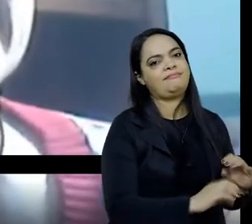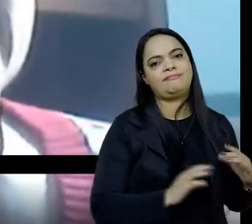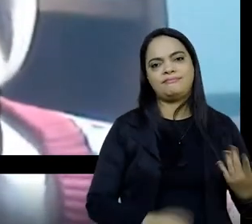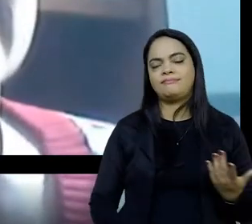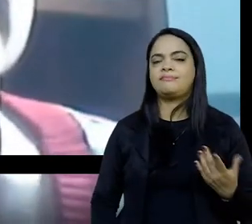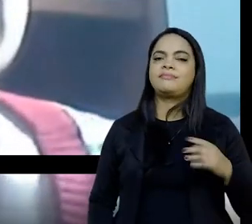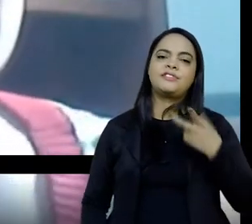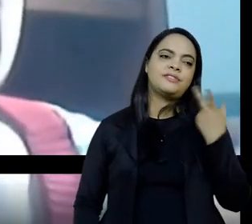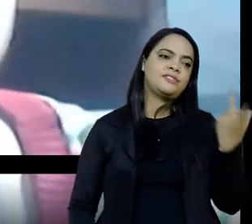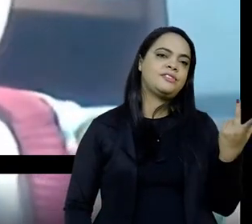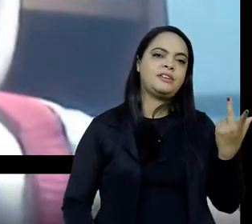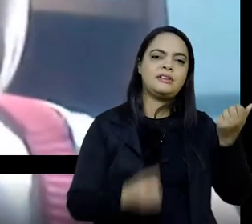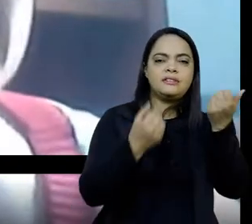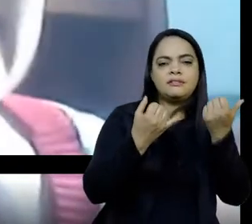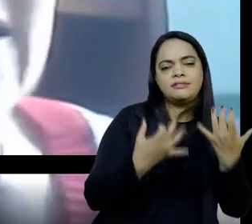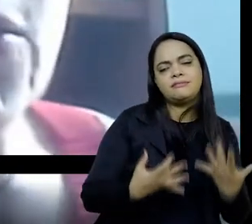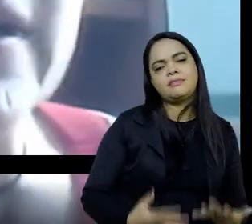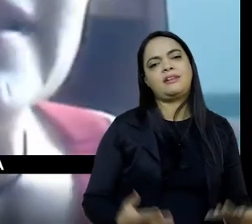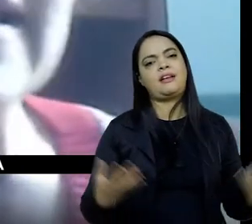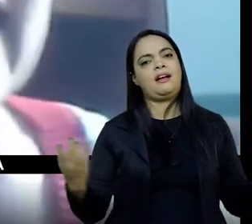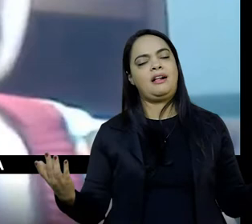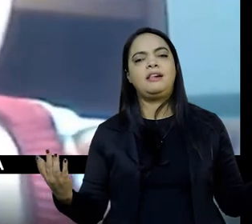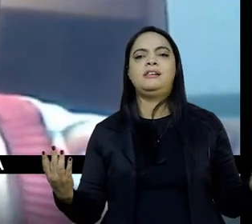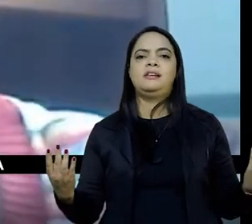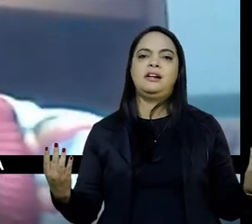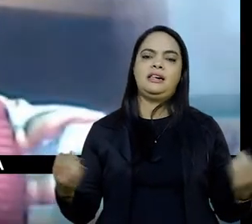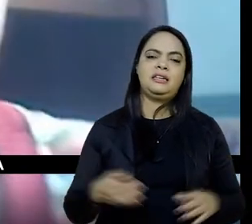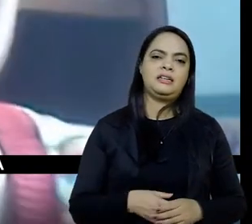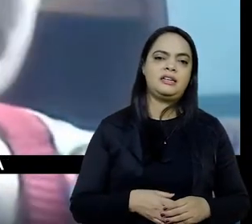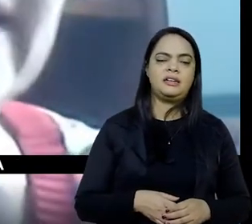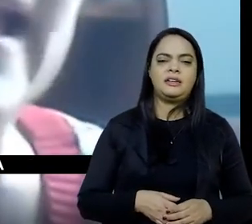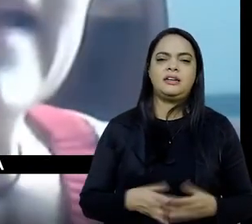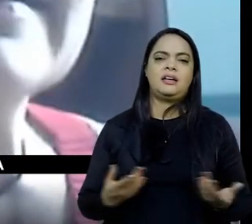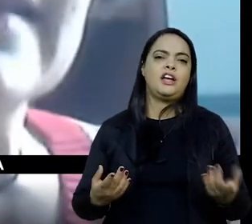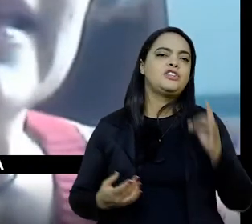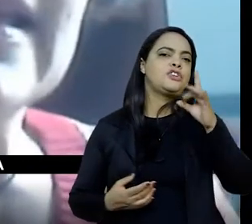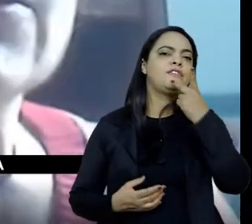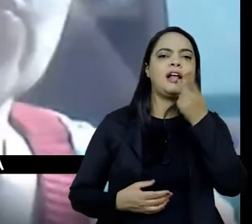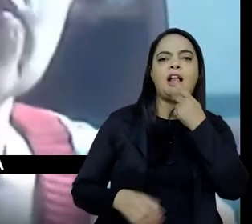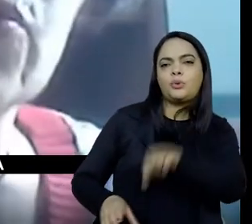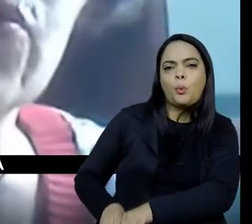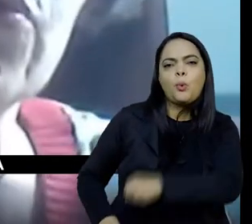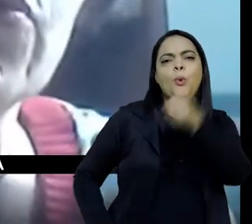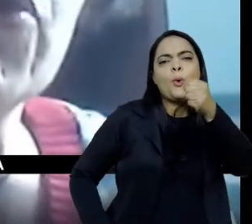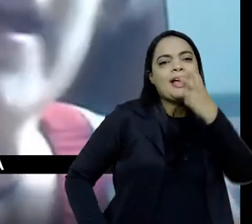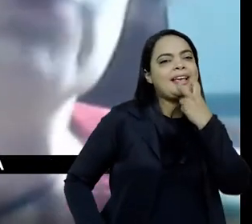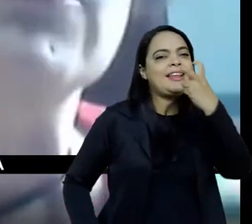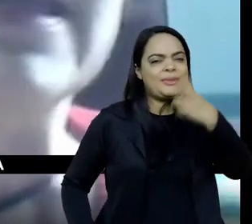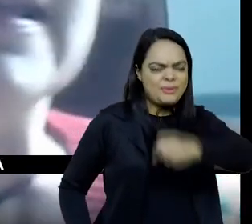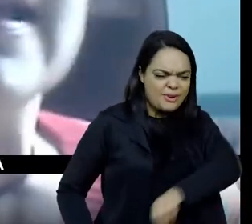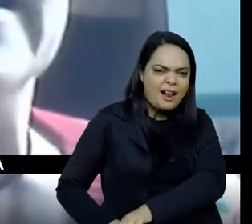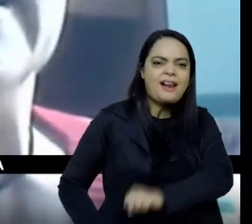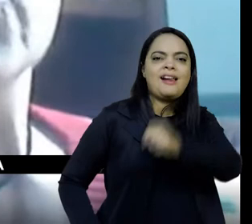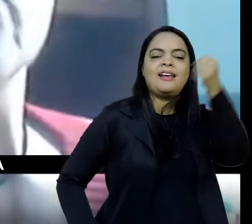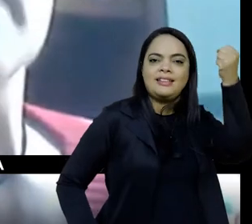independência, vá para além dessa coisa do grito da independência e dos sujeitos